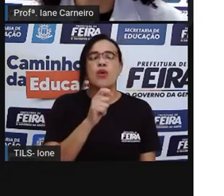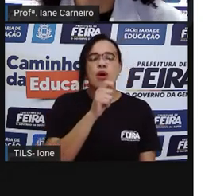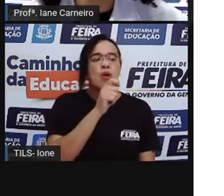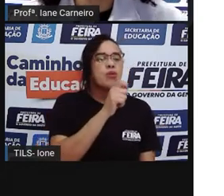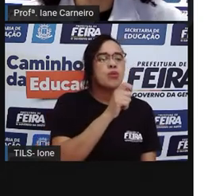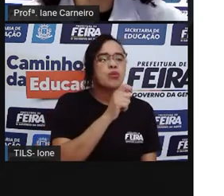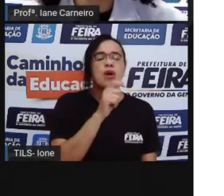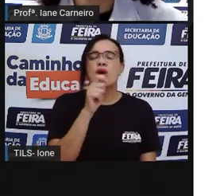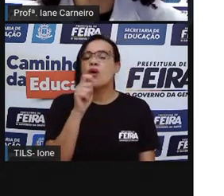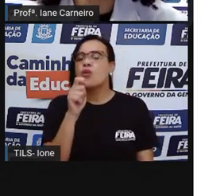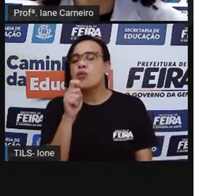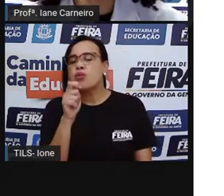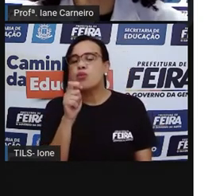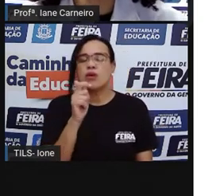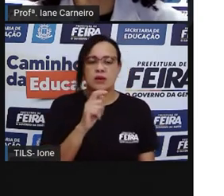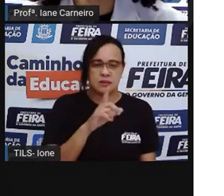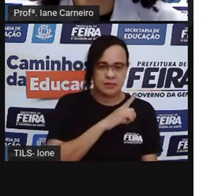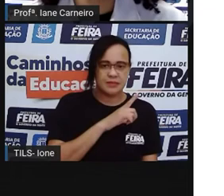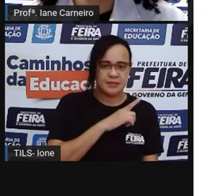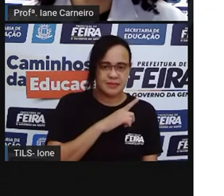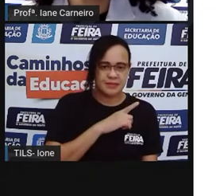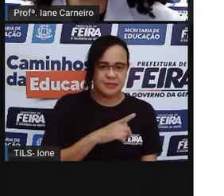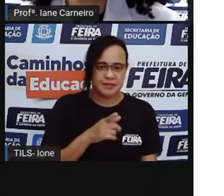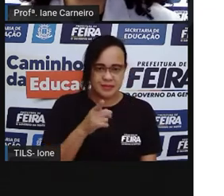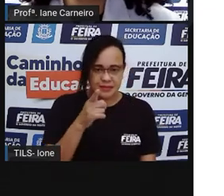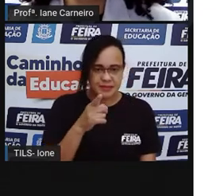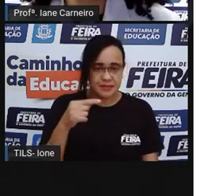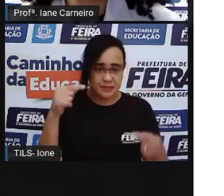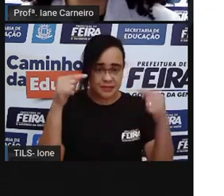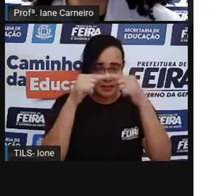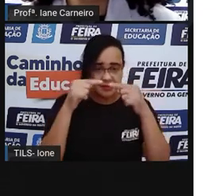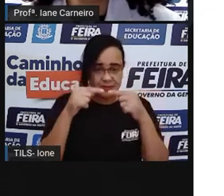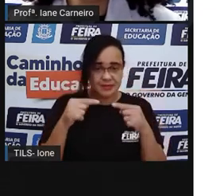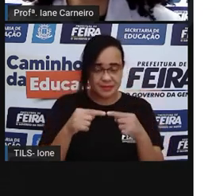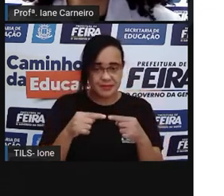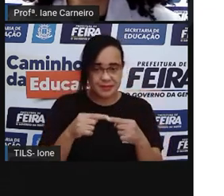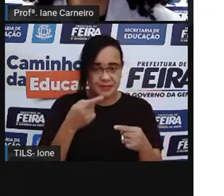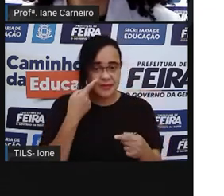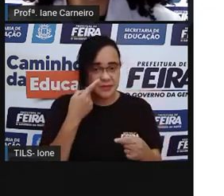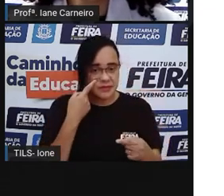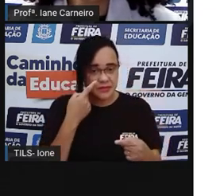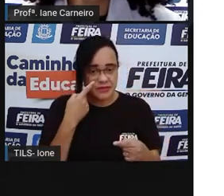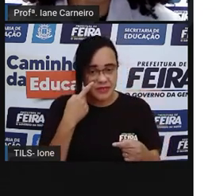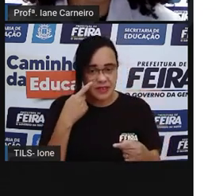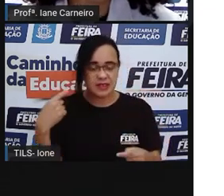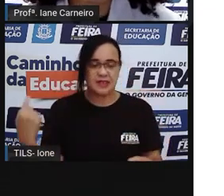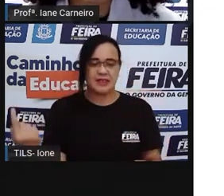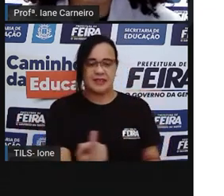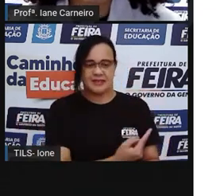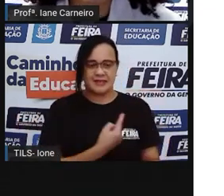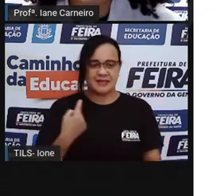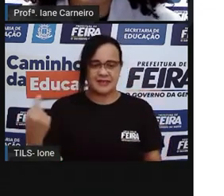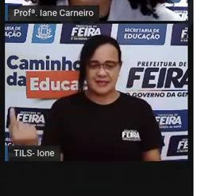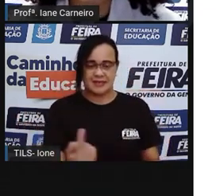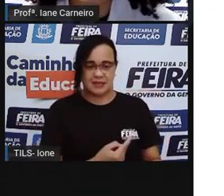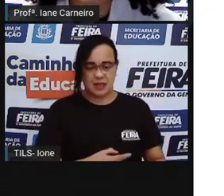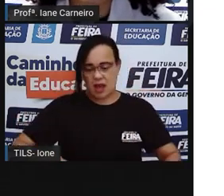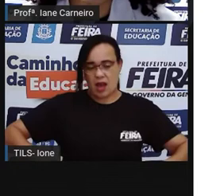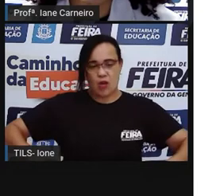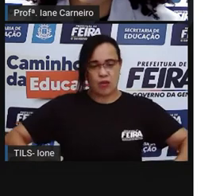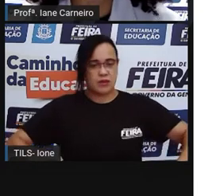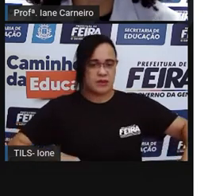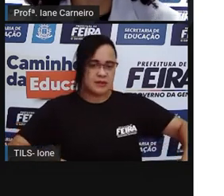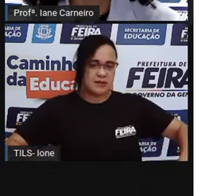ó. Vou ligar aqui. Vamos ver essa aqui, ó. Ciranda, cirandinha. Olha só.